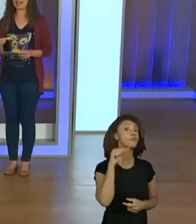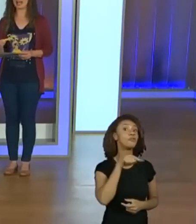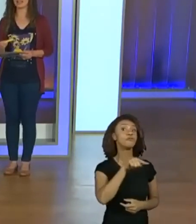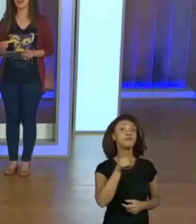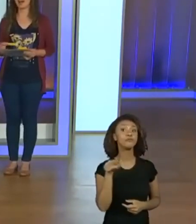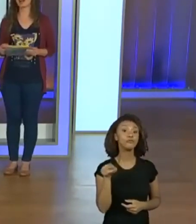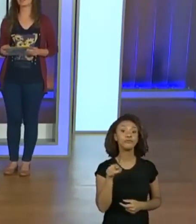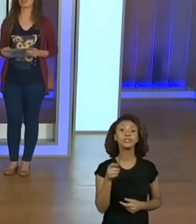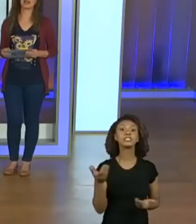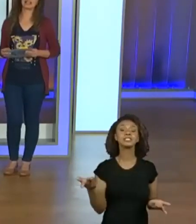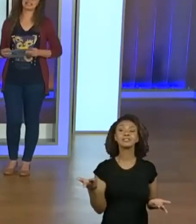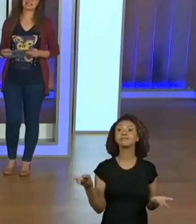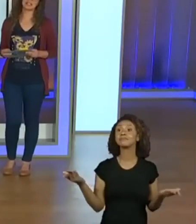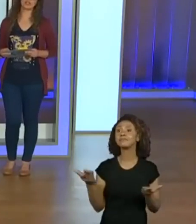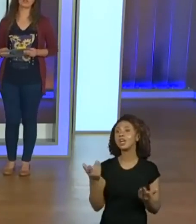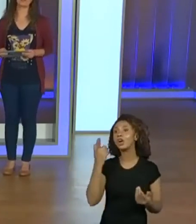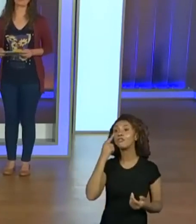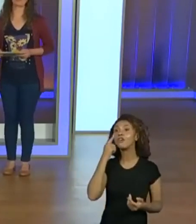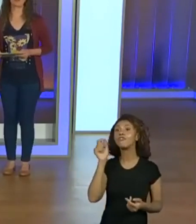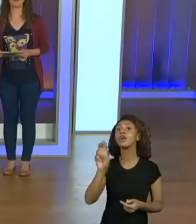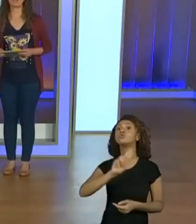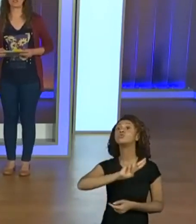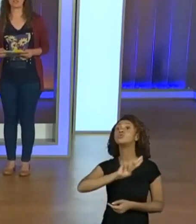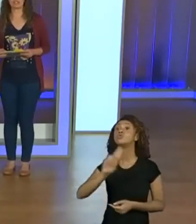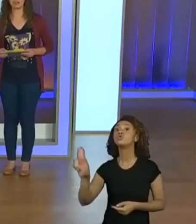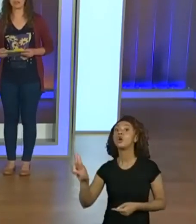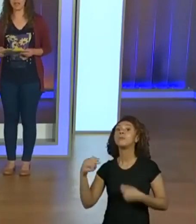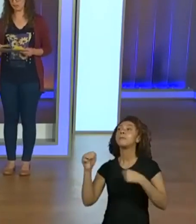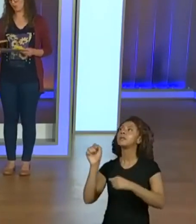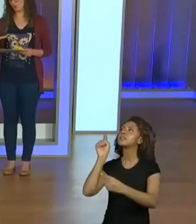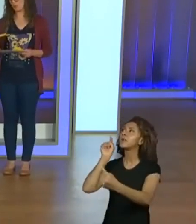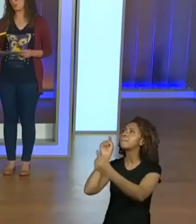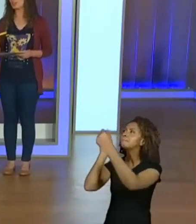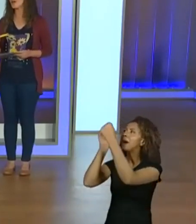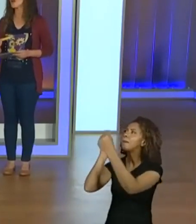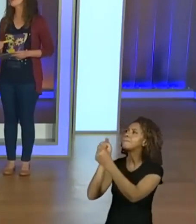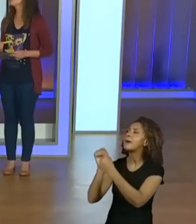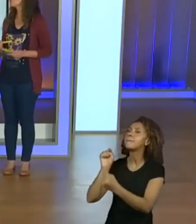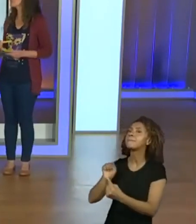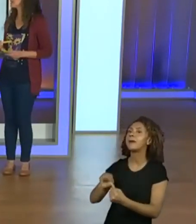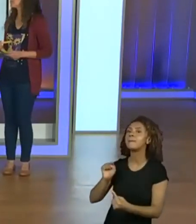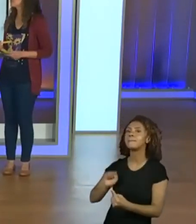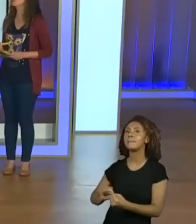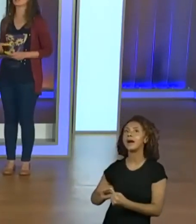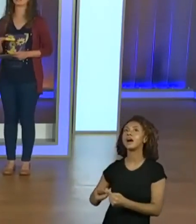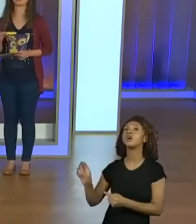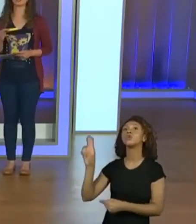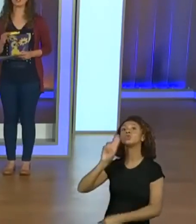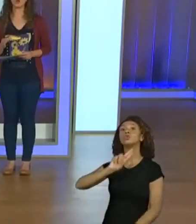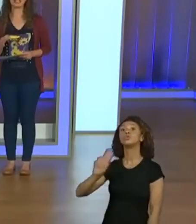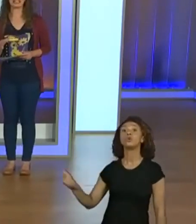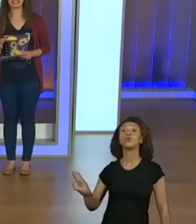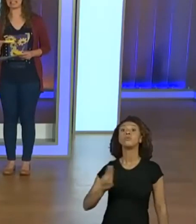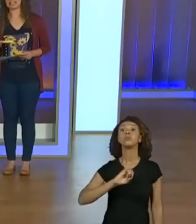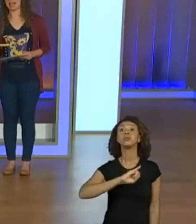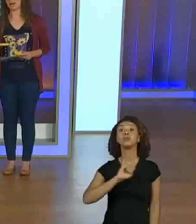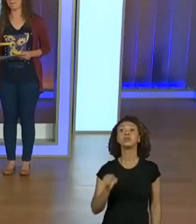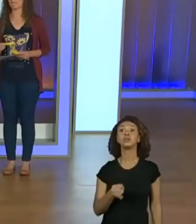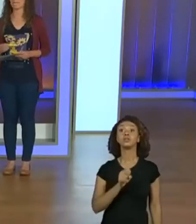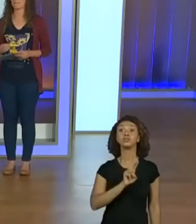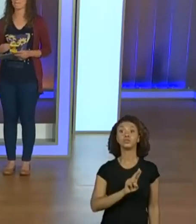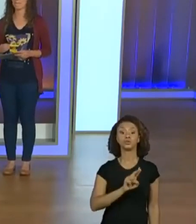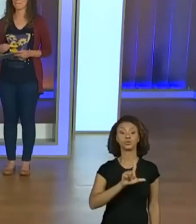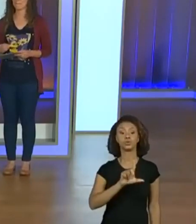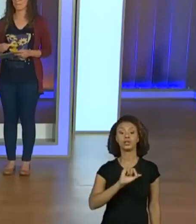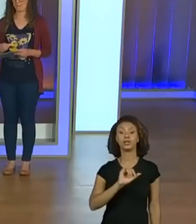precisar achar na lista de nome dos professores do Centro de Mídias. É o nome da professora Juliana.